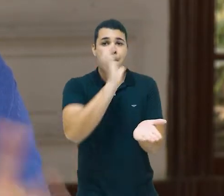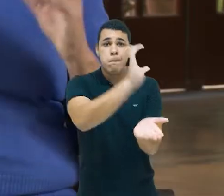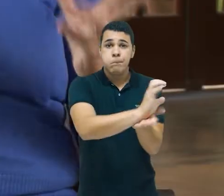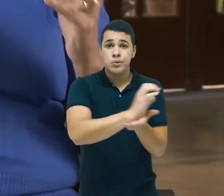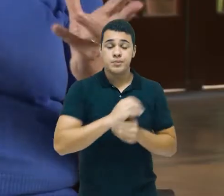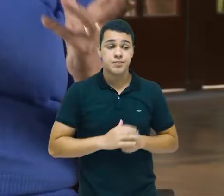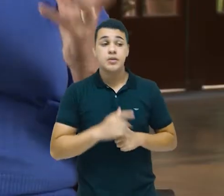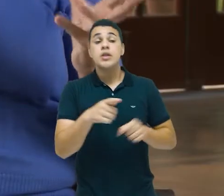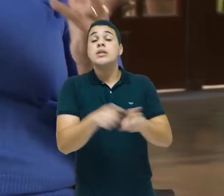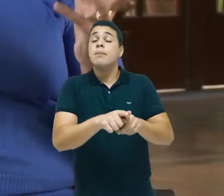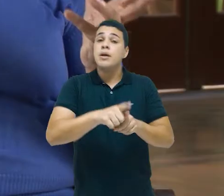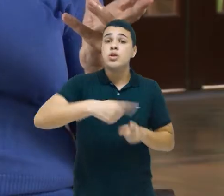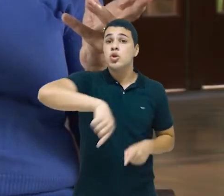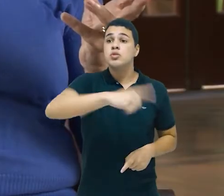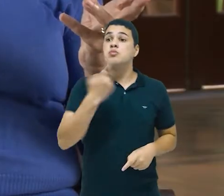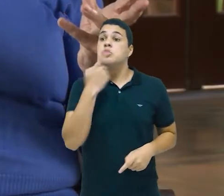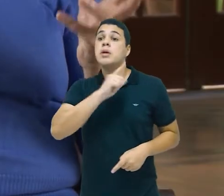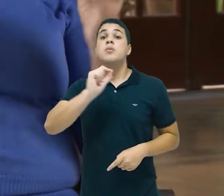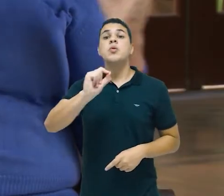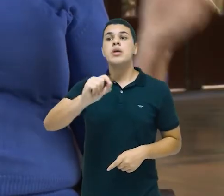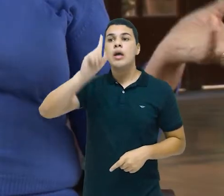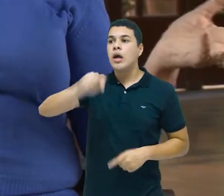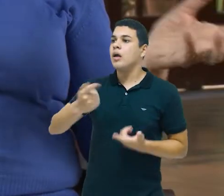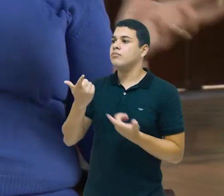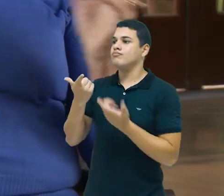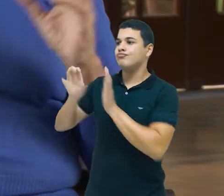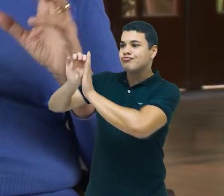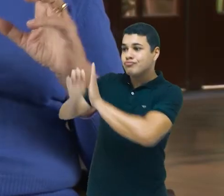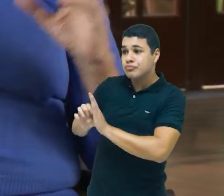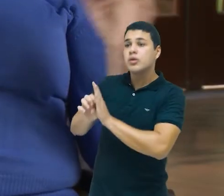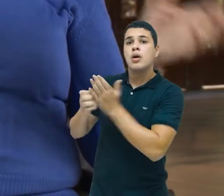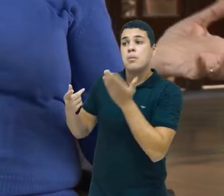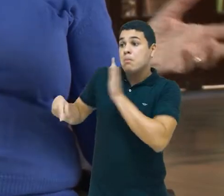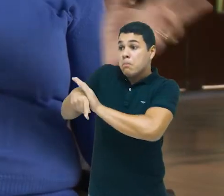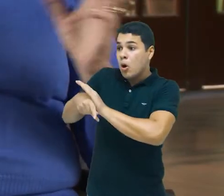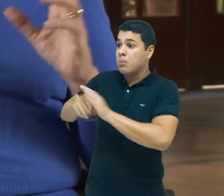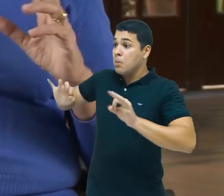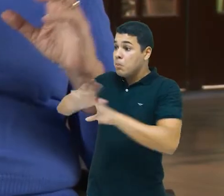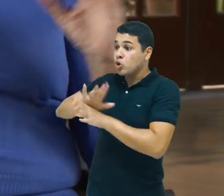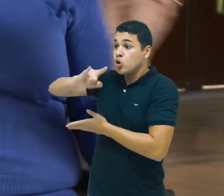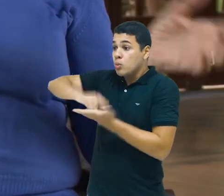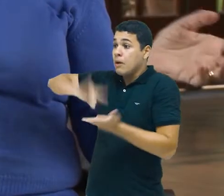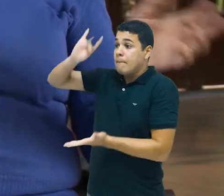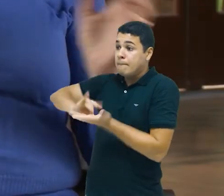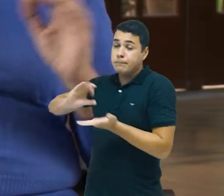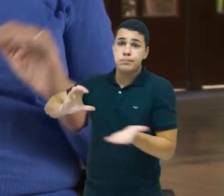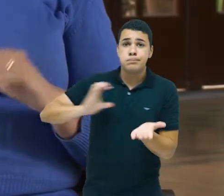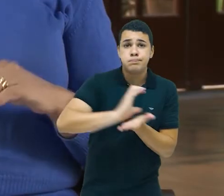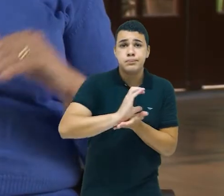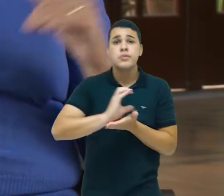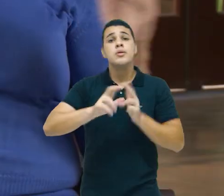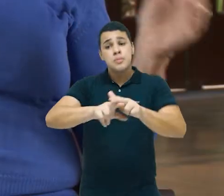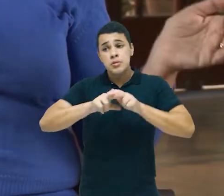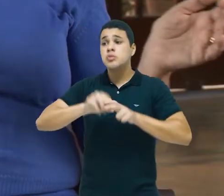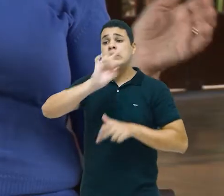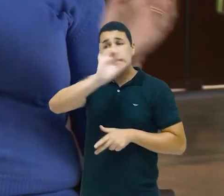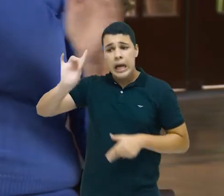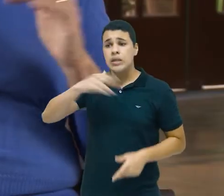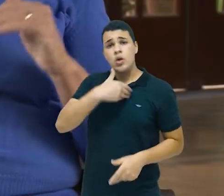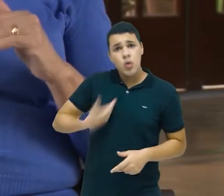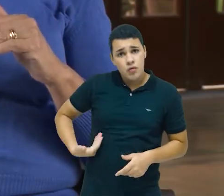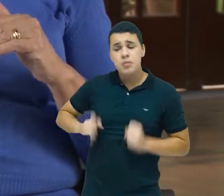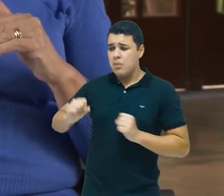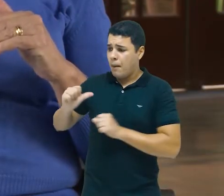concepção estatal sobre o SUS. Cada governo resolve, então, modificar o programa do governo anterior,